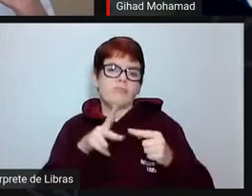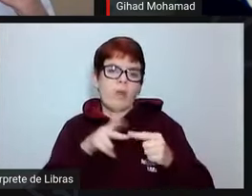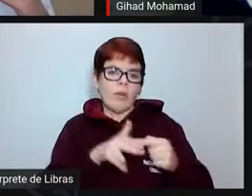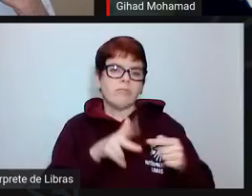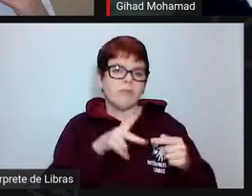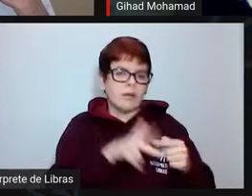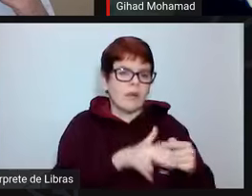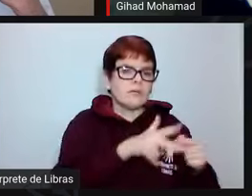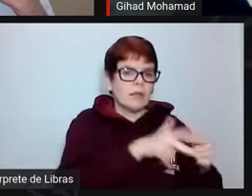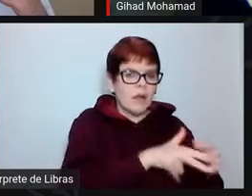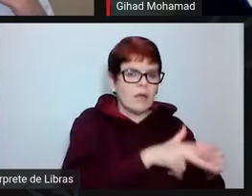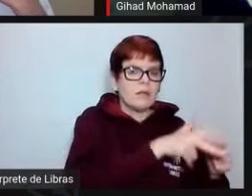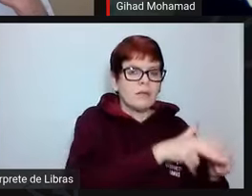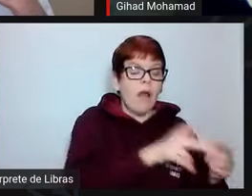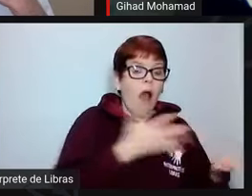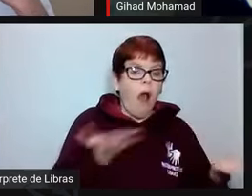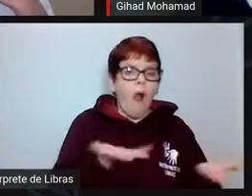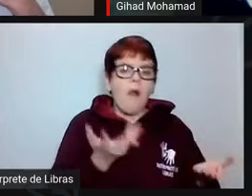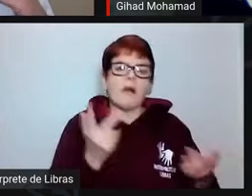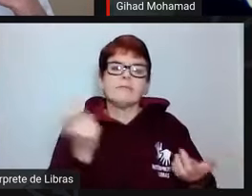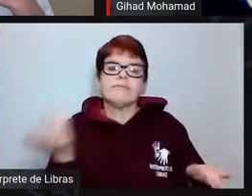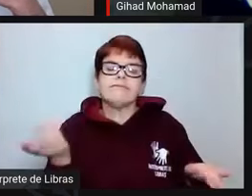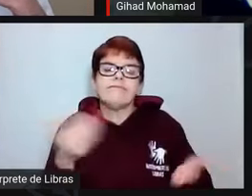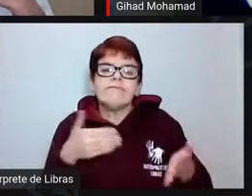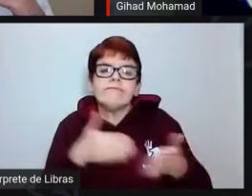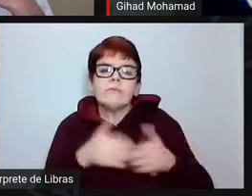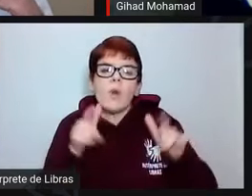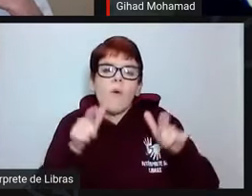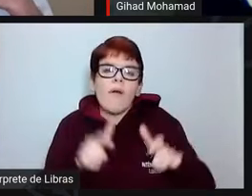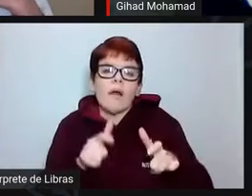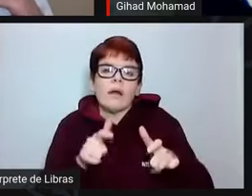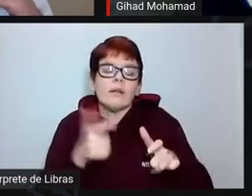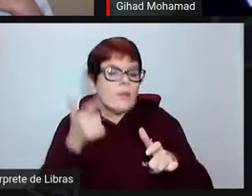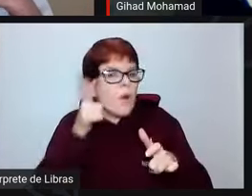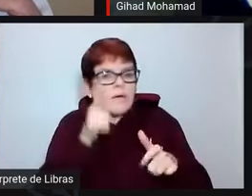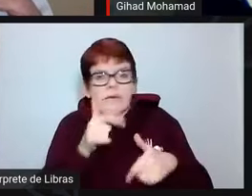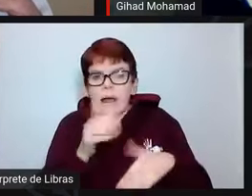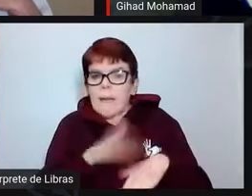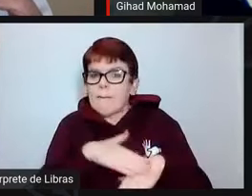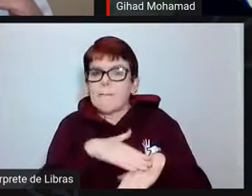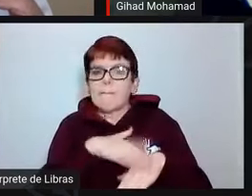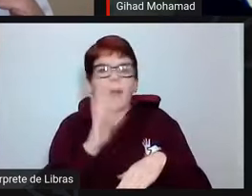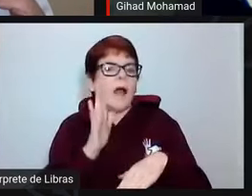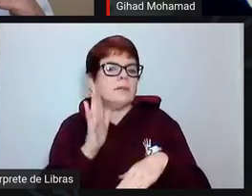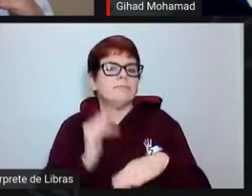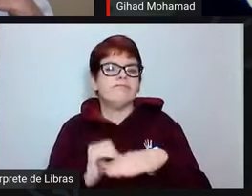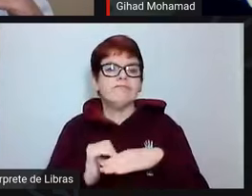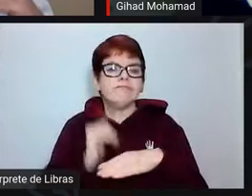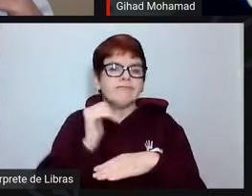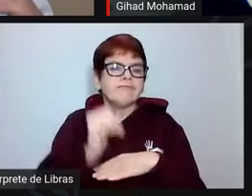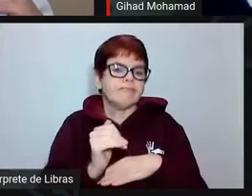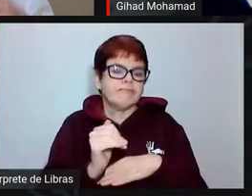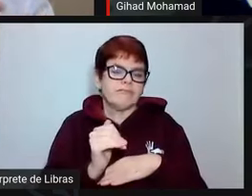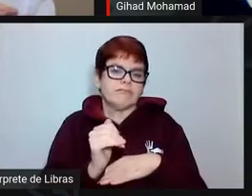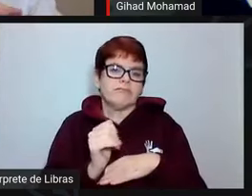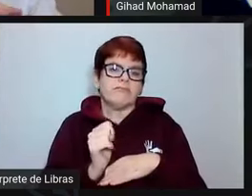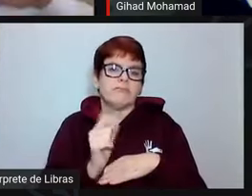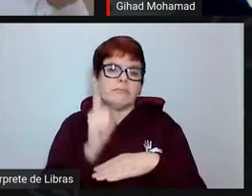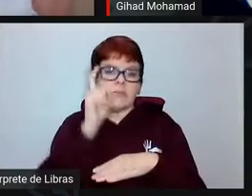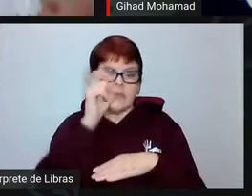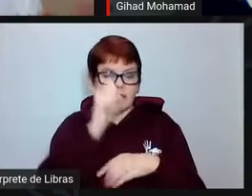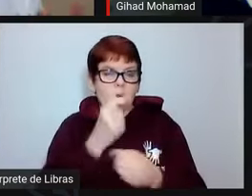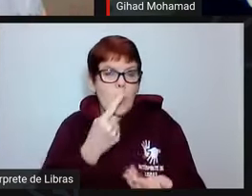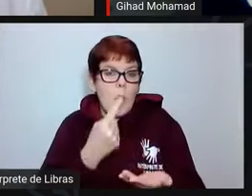reduzindo, e estamos batendo num lugar de onde nós não podemos mais passar. Sou pena de comprometer